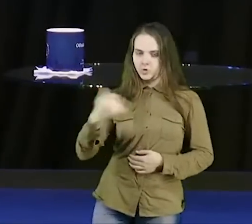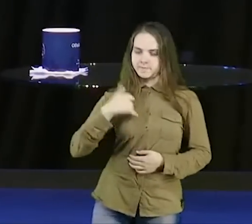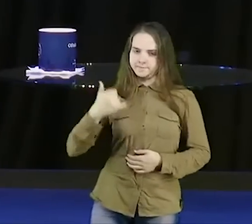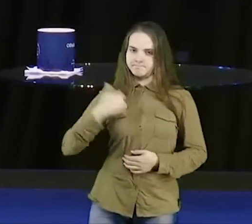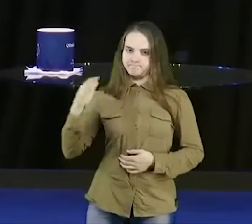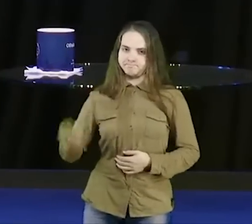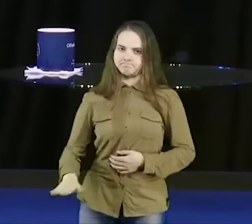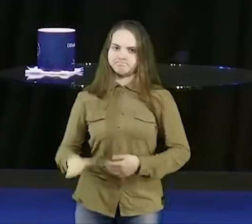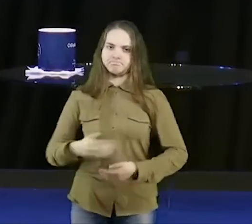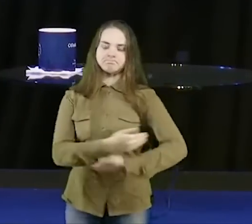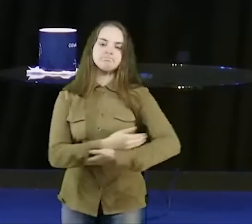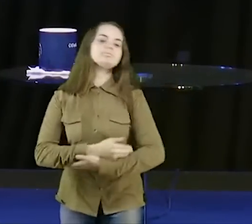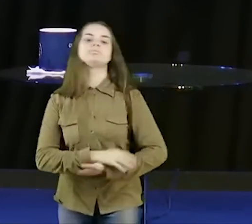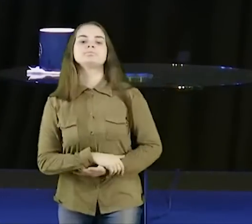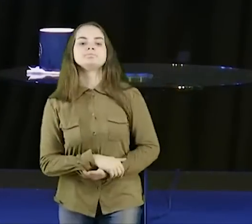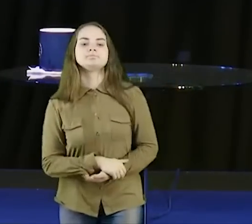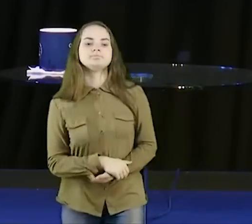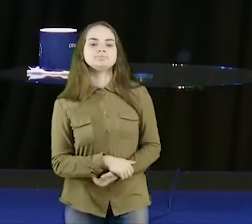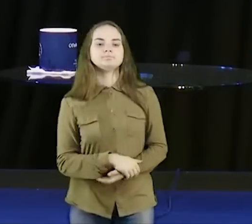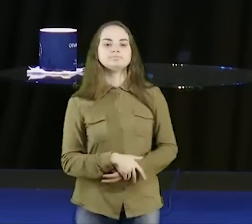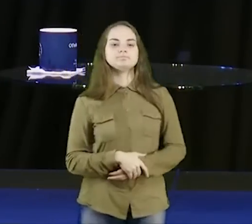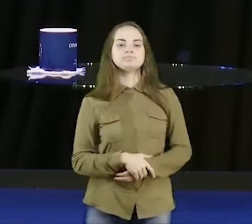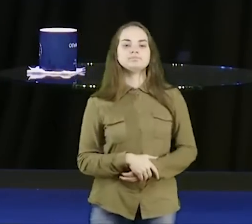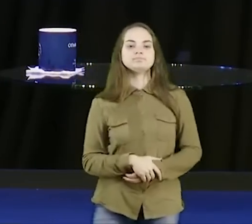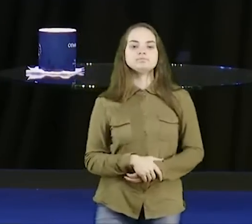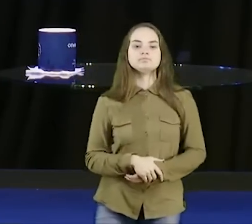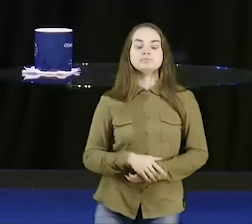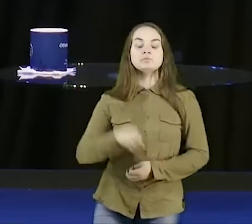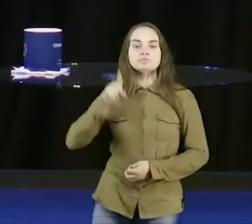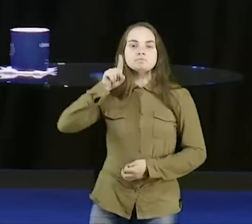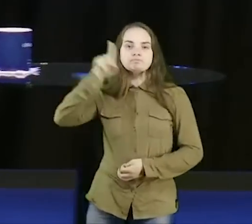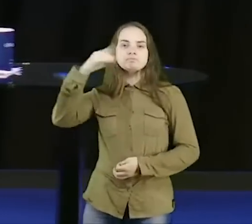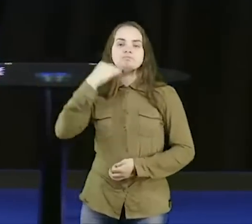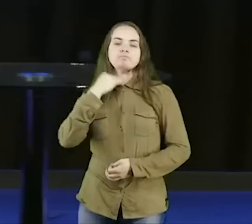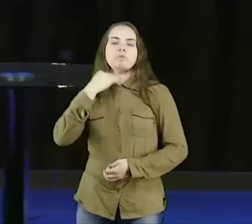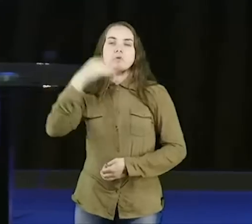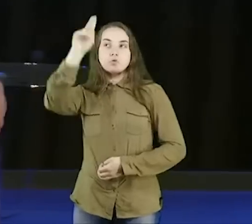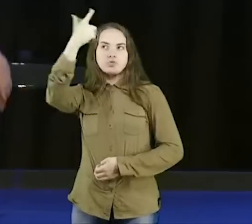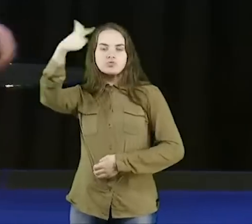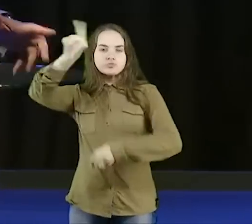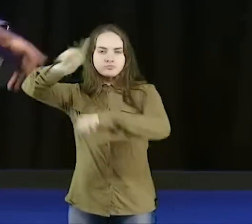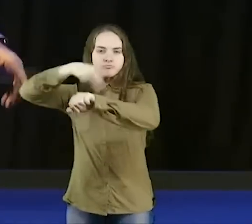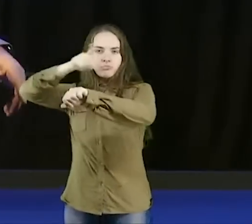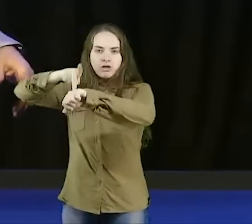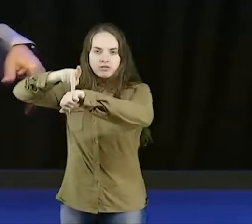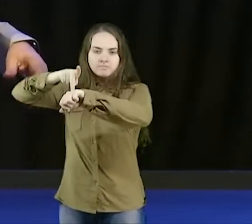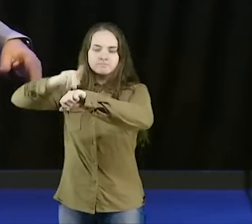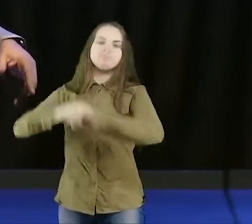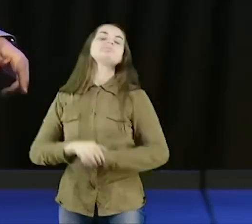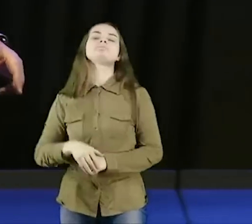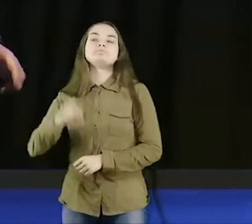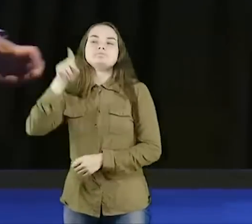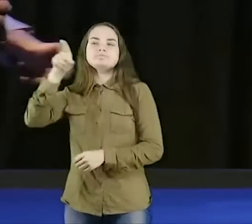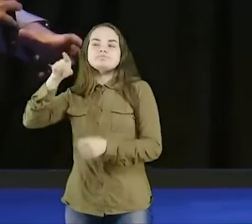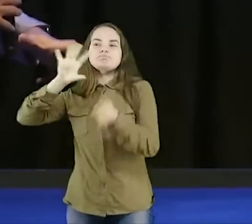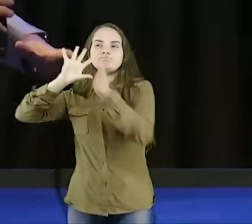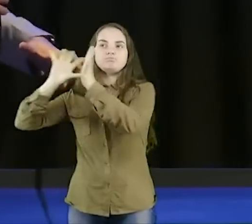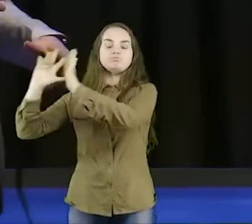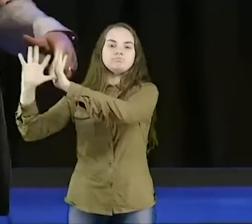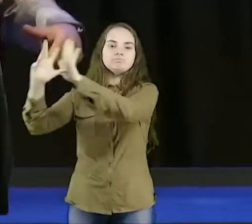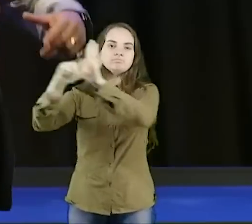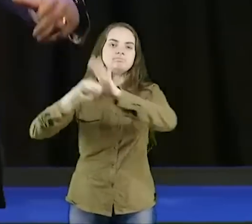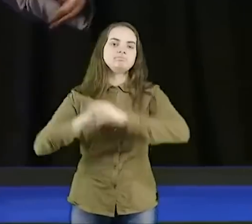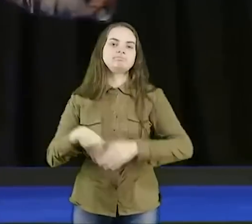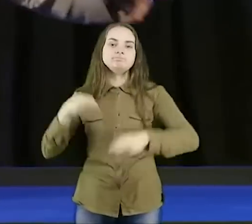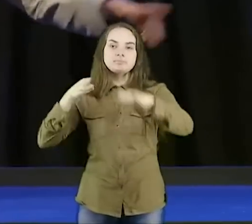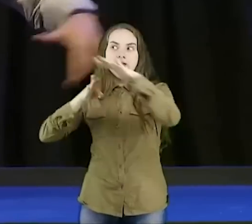um banco, na Suécia, foi assaltado, e era assim, naquele tempo, eles entraram